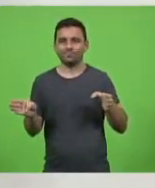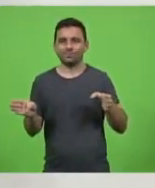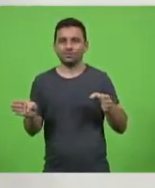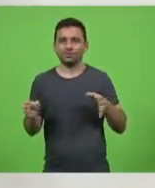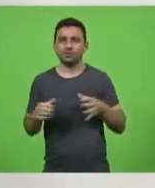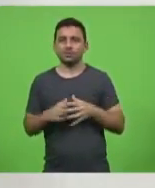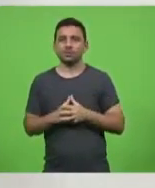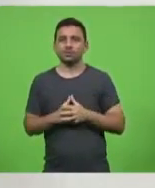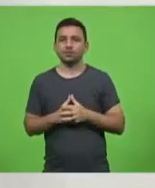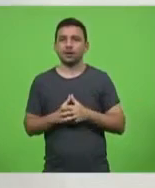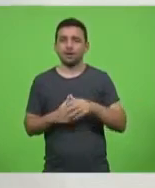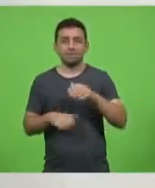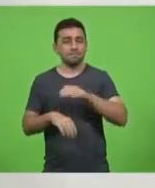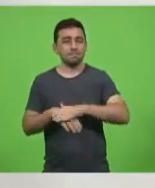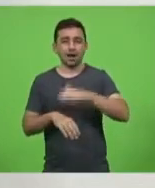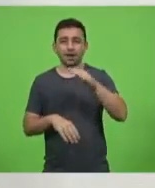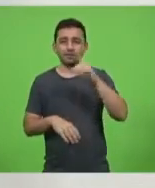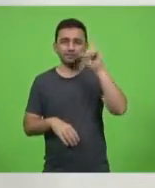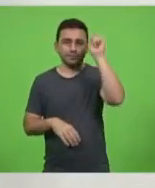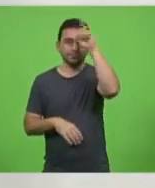dos mais difíceis